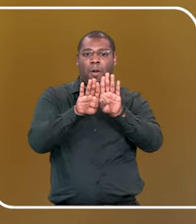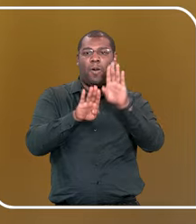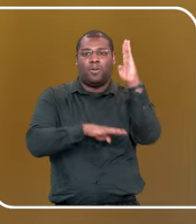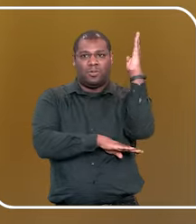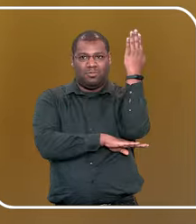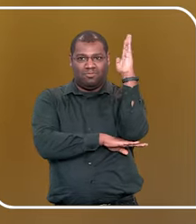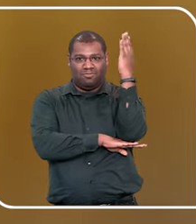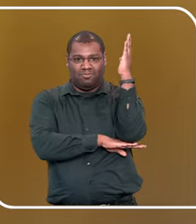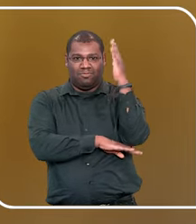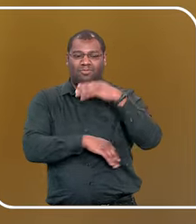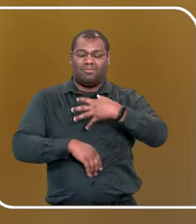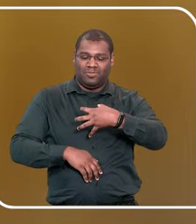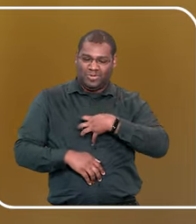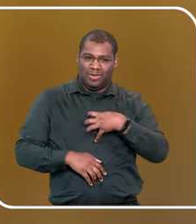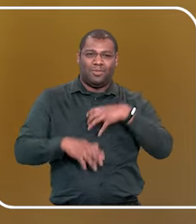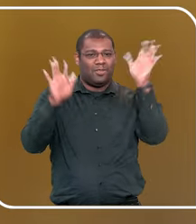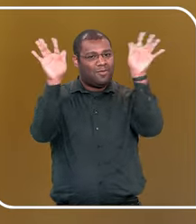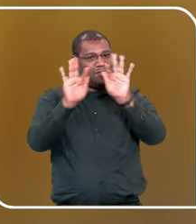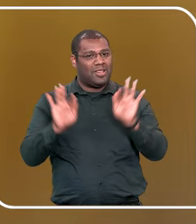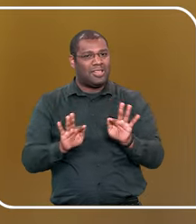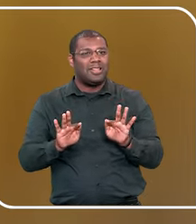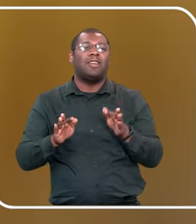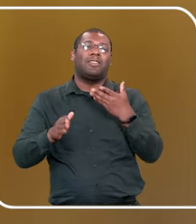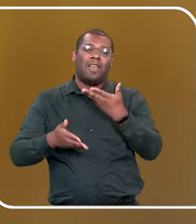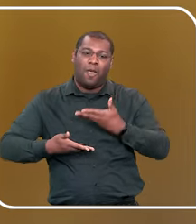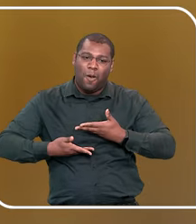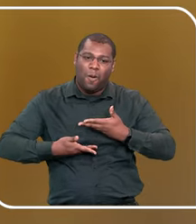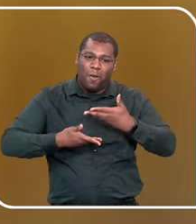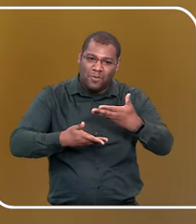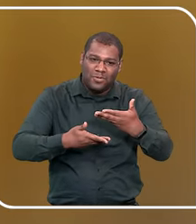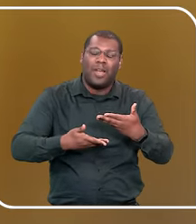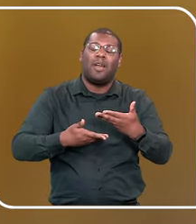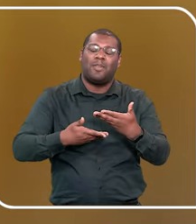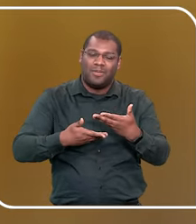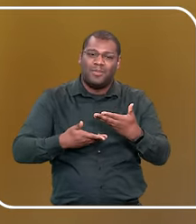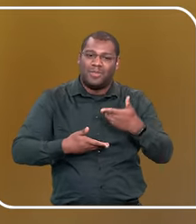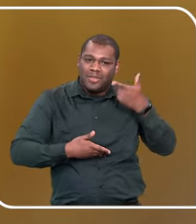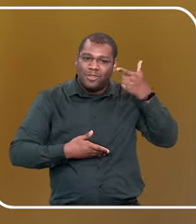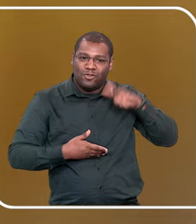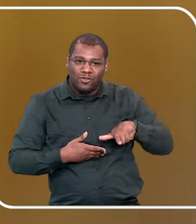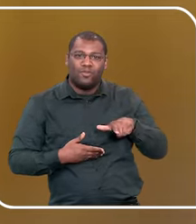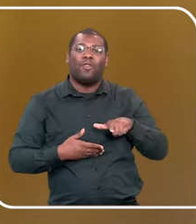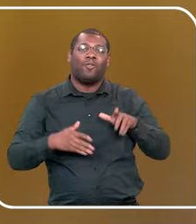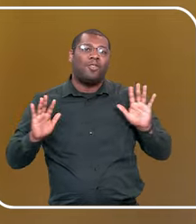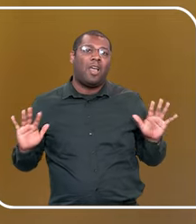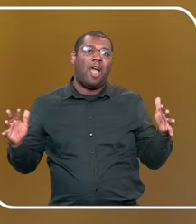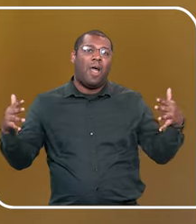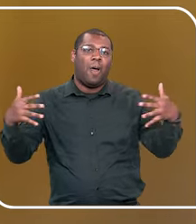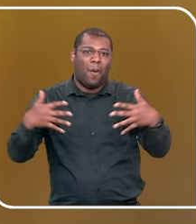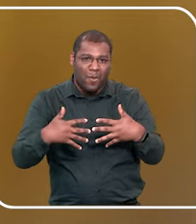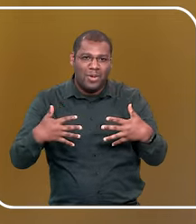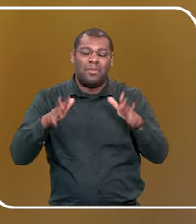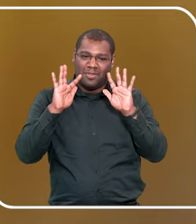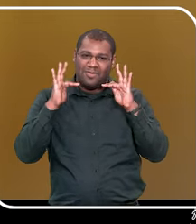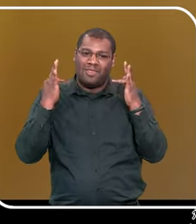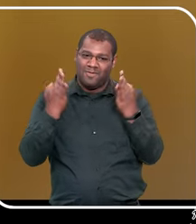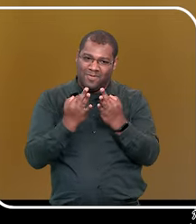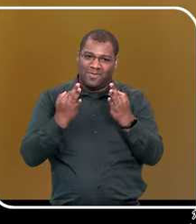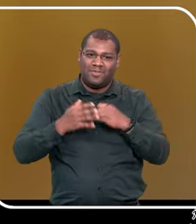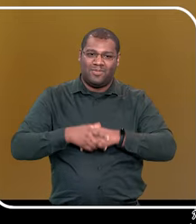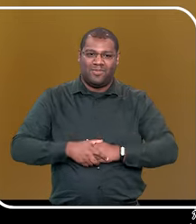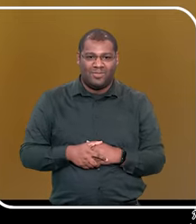Com muita alegria eu recebi o convite para participar da abertura de mais uma edição do Círculo de Acolhimento Parental, a